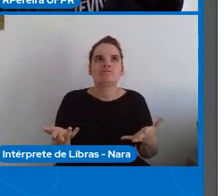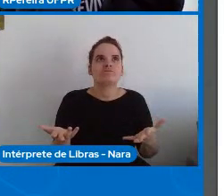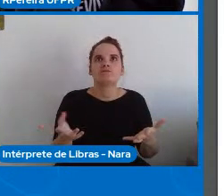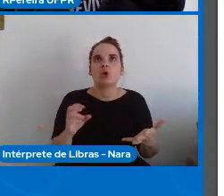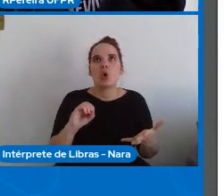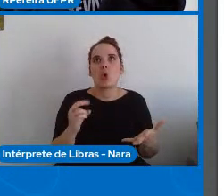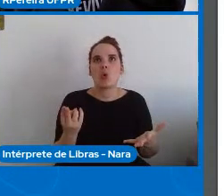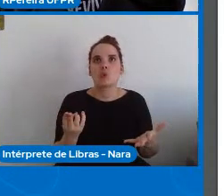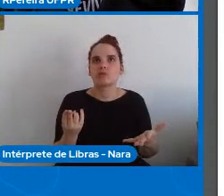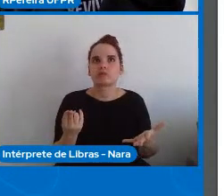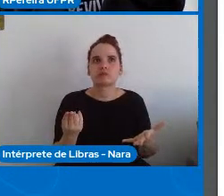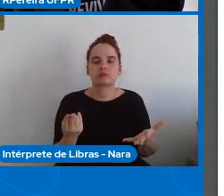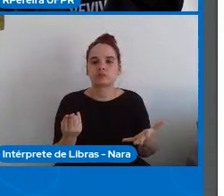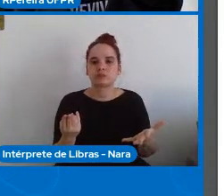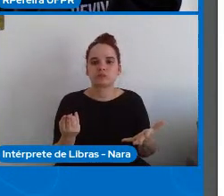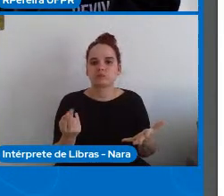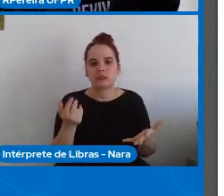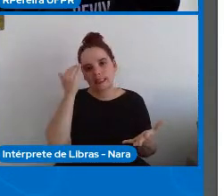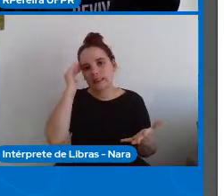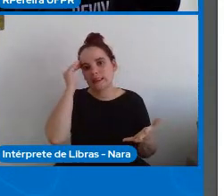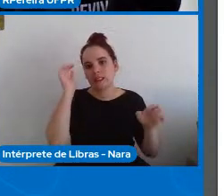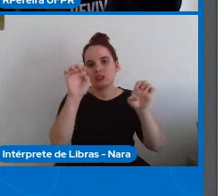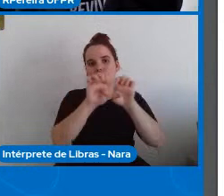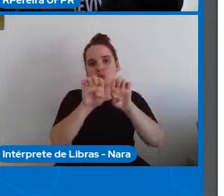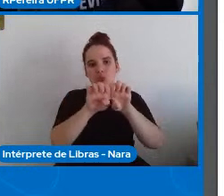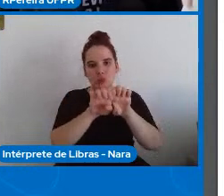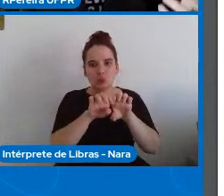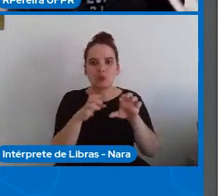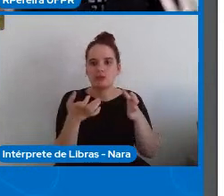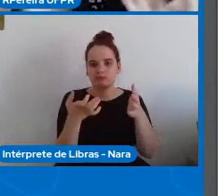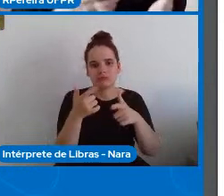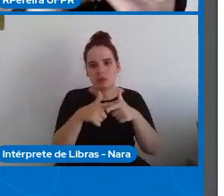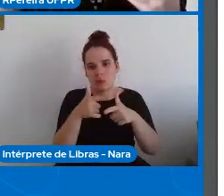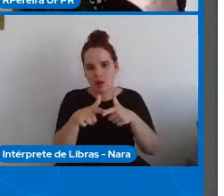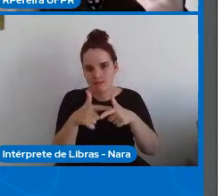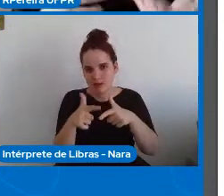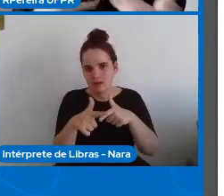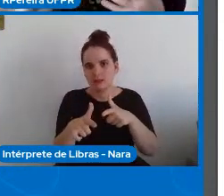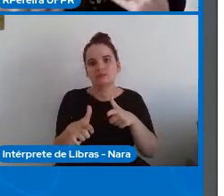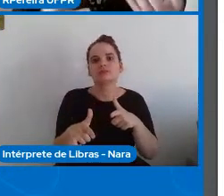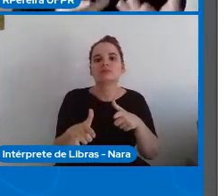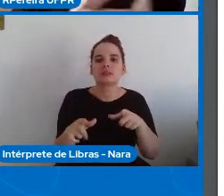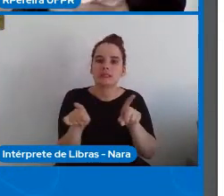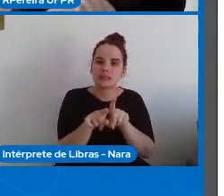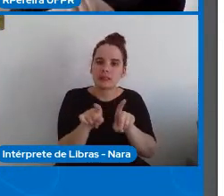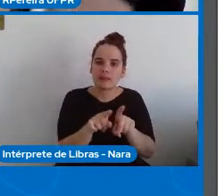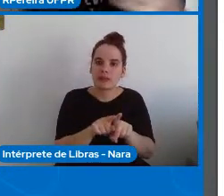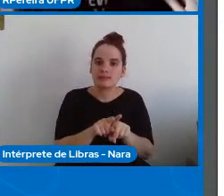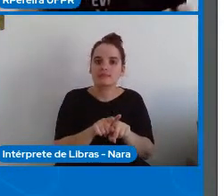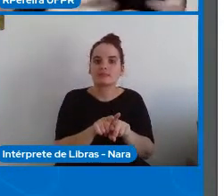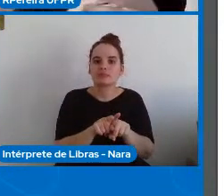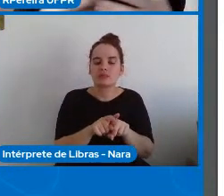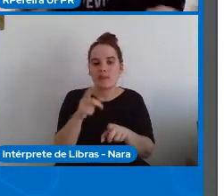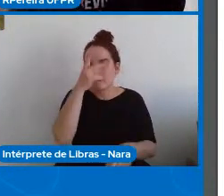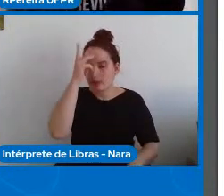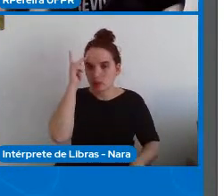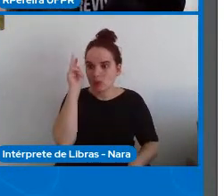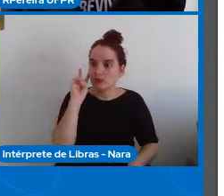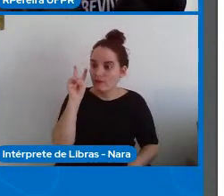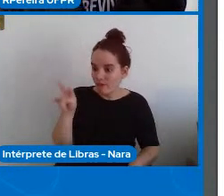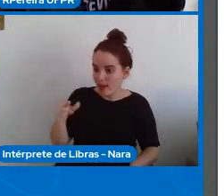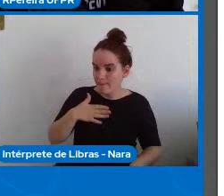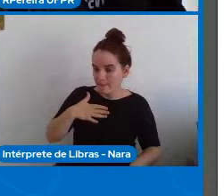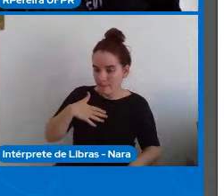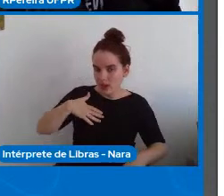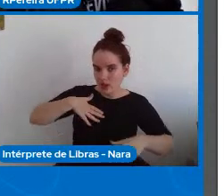de um de um problema e também permite que as pessoas verifiquem comparem suas